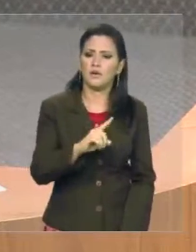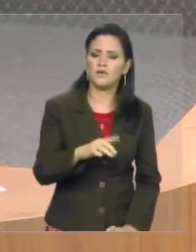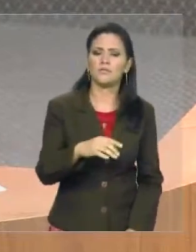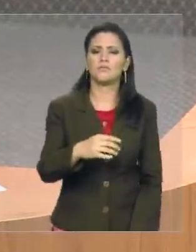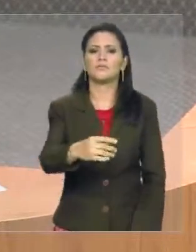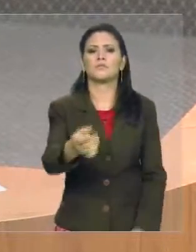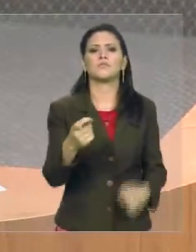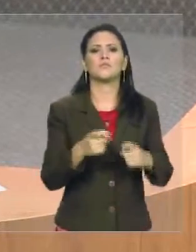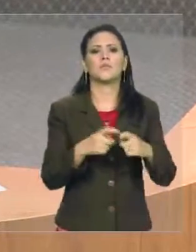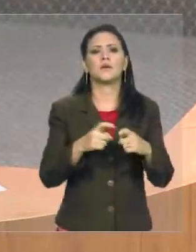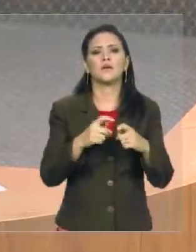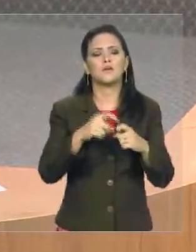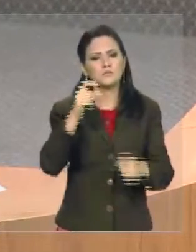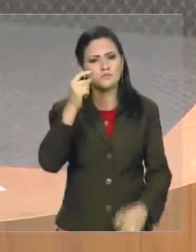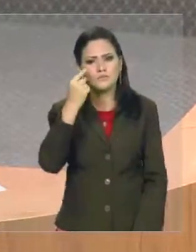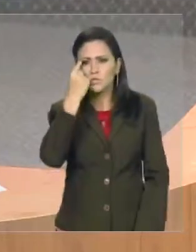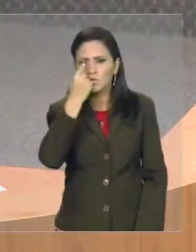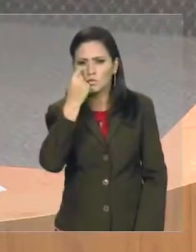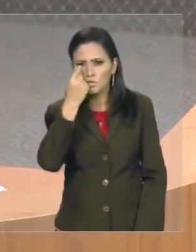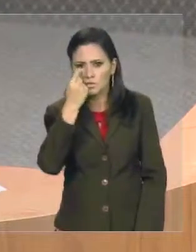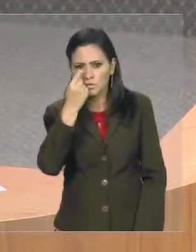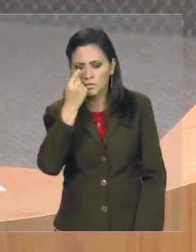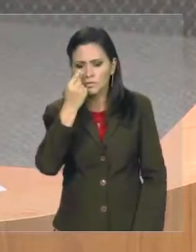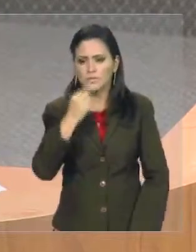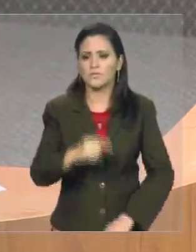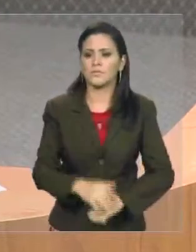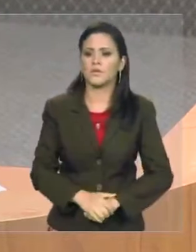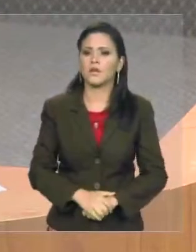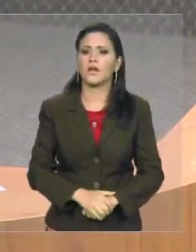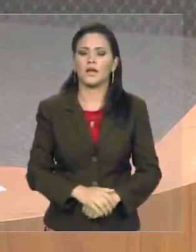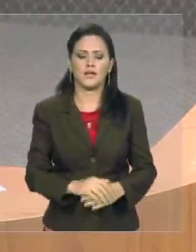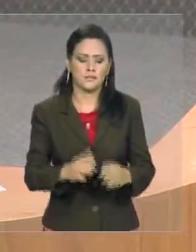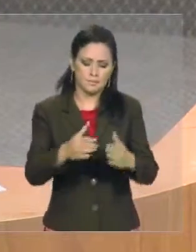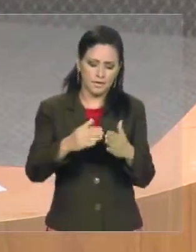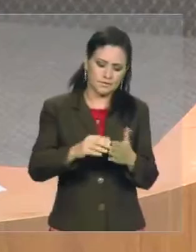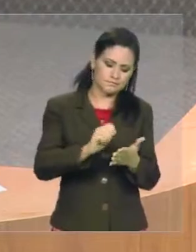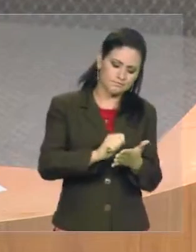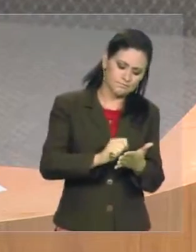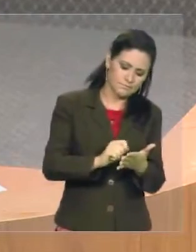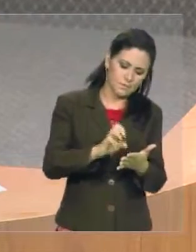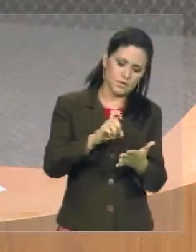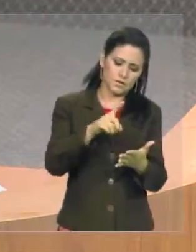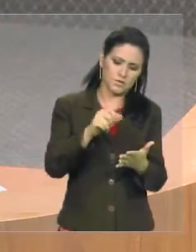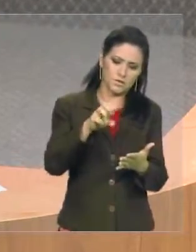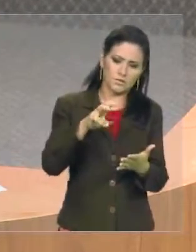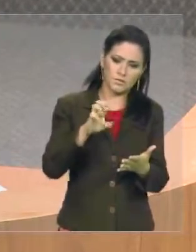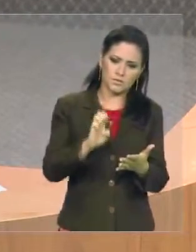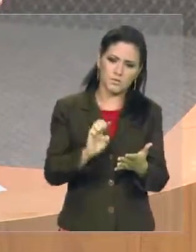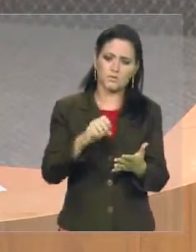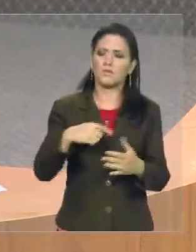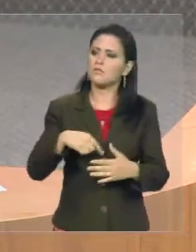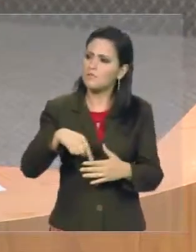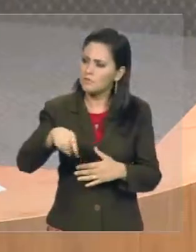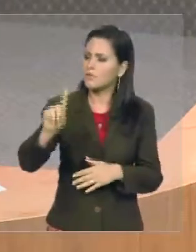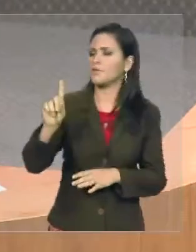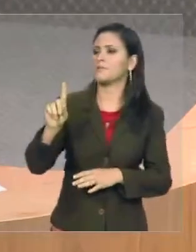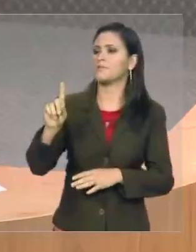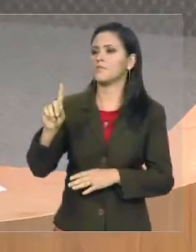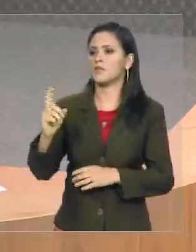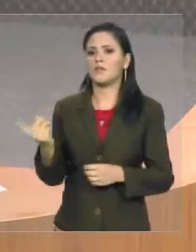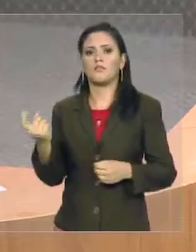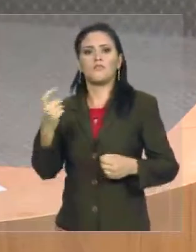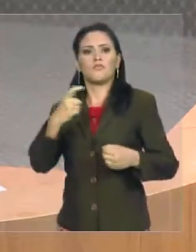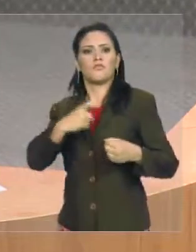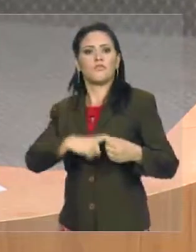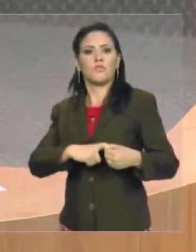oftalmologista Cabo Campos, o doutor Cabo Campos passa uma bateria de exames, a dona Raimunda vai embora, a dona Raimunda não volta, não tem um tal